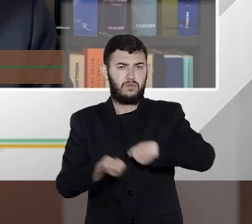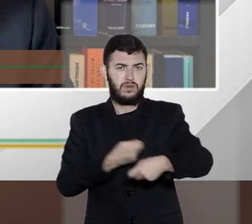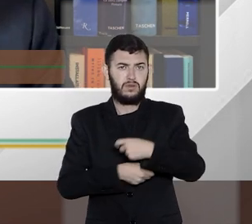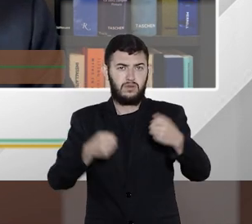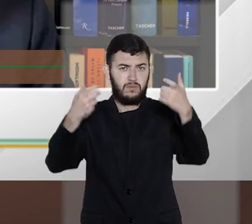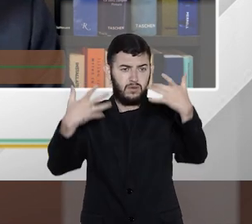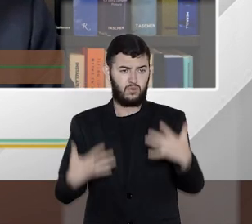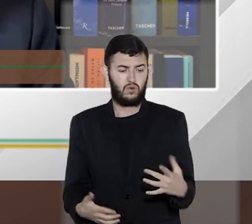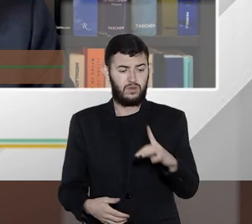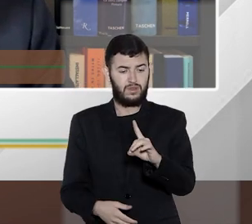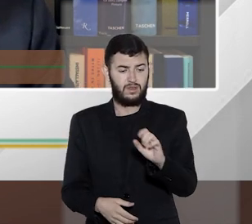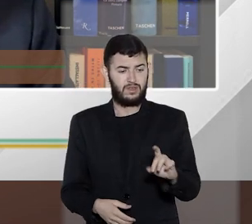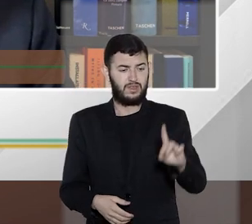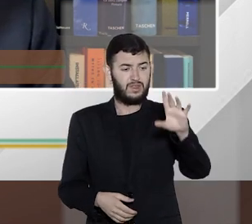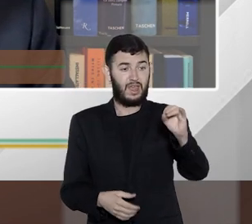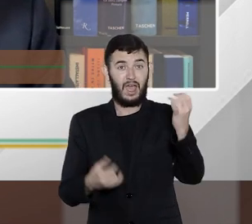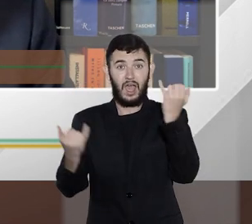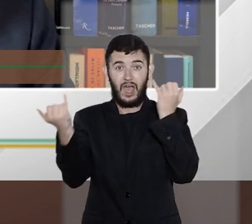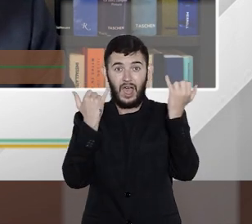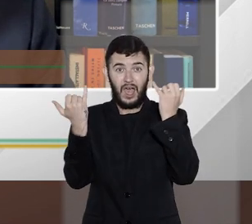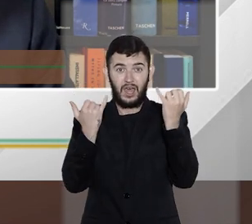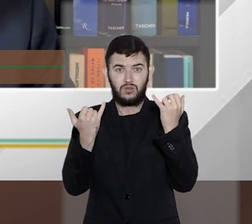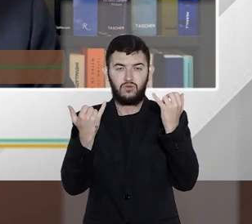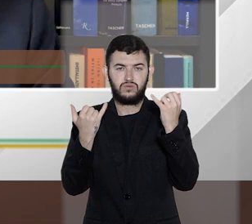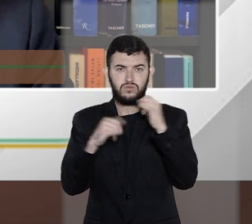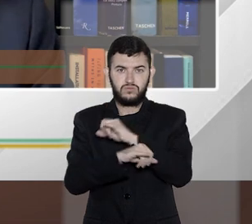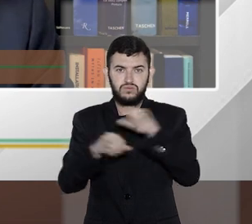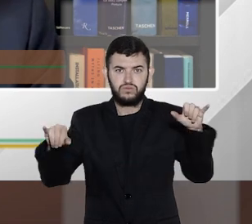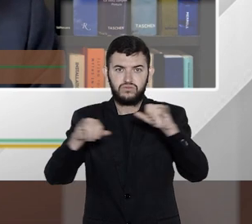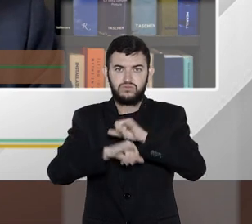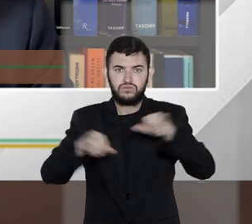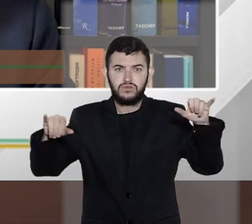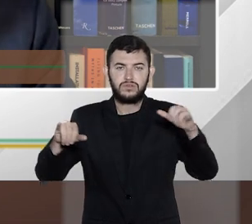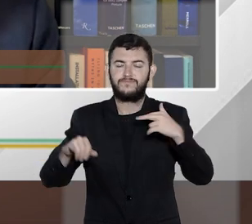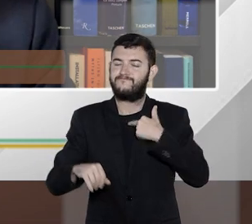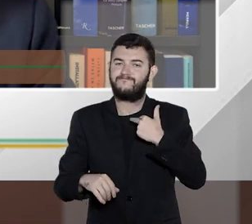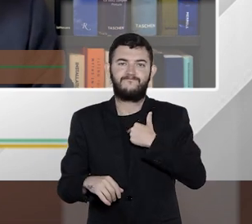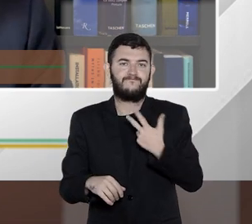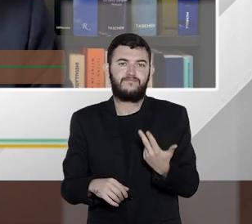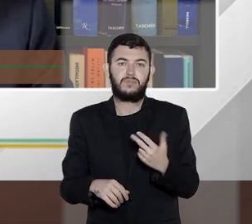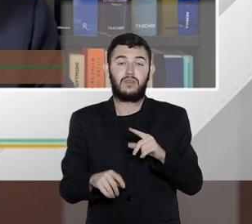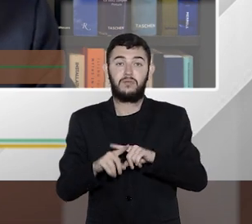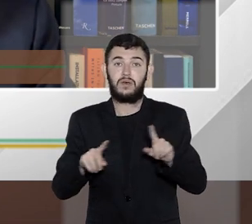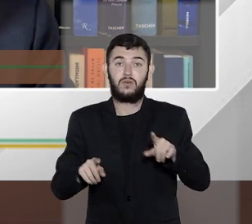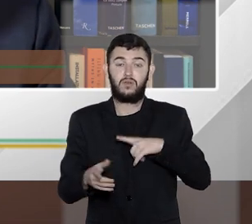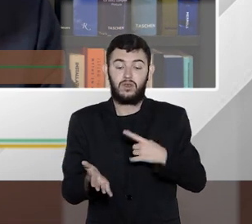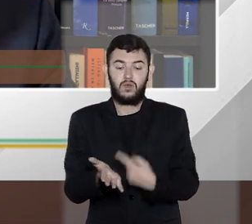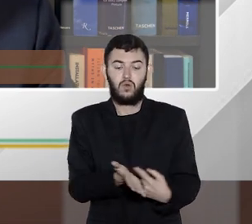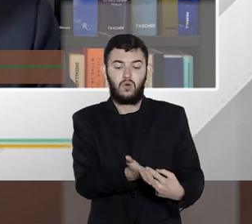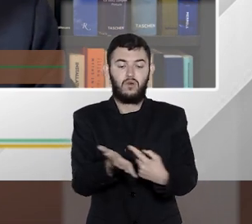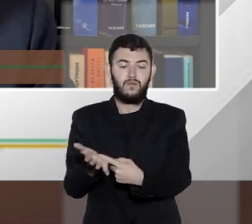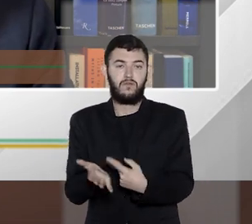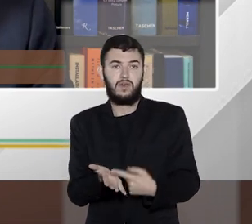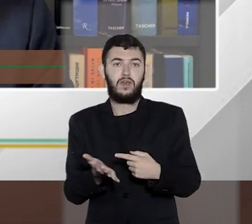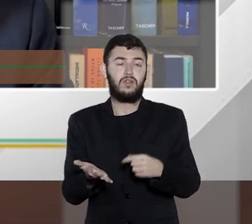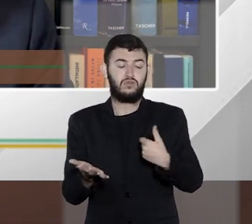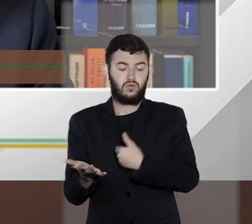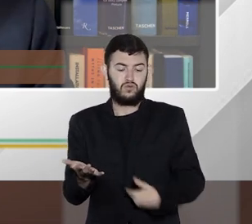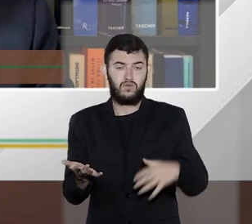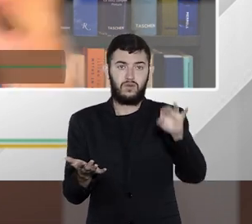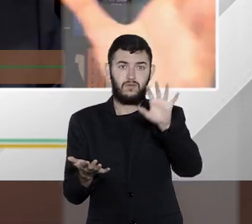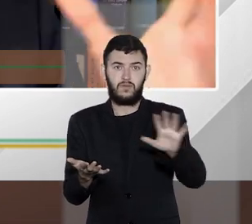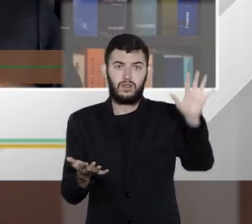sabe que quando você tem convênios interinstitucionais, como da União com os Estados, da União com os Municípios, dos Estados com os